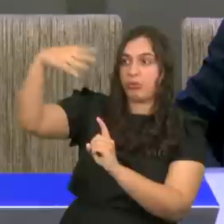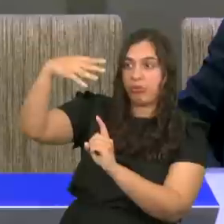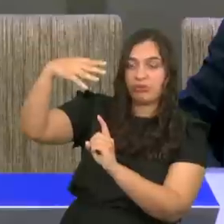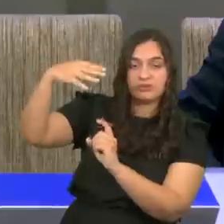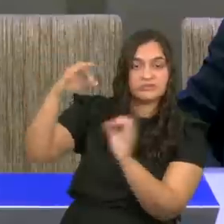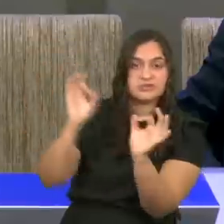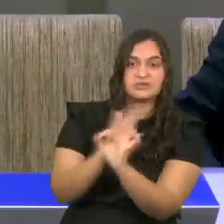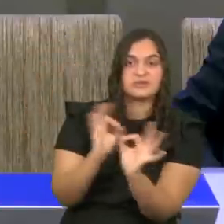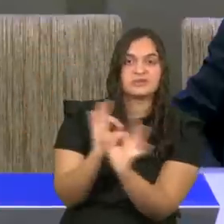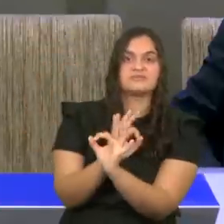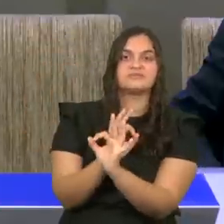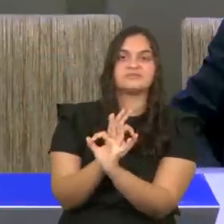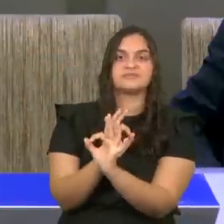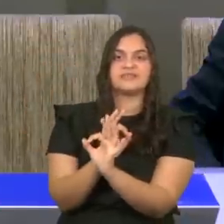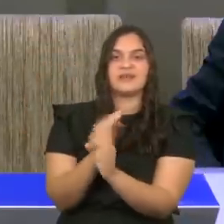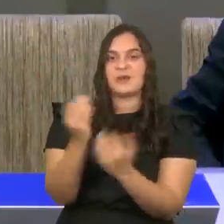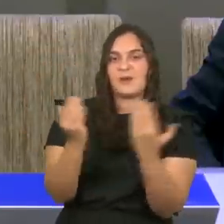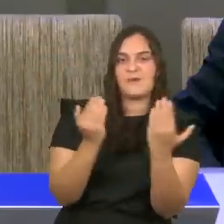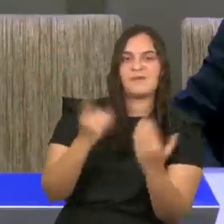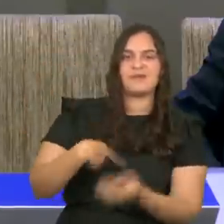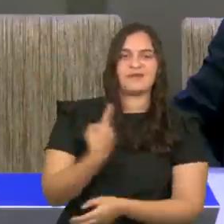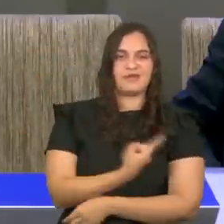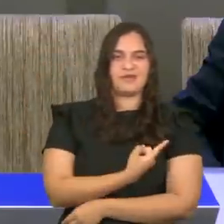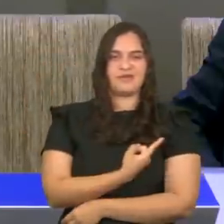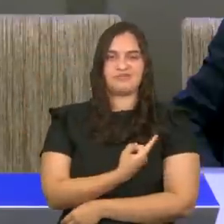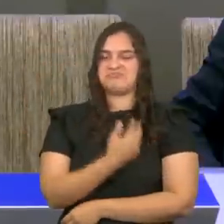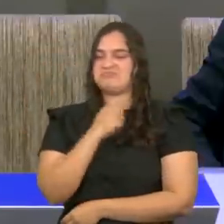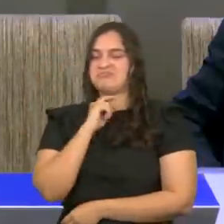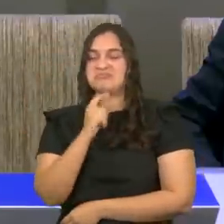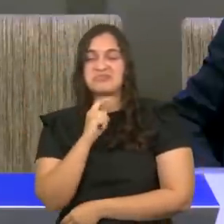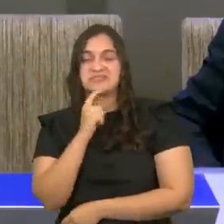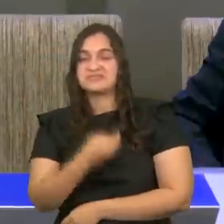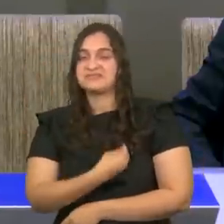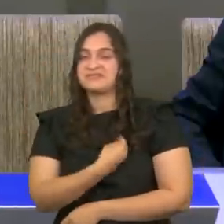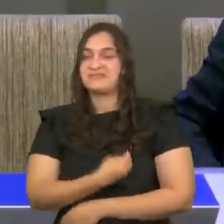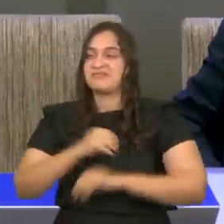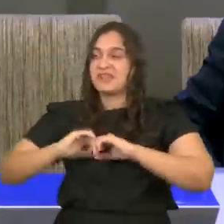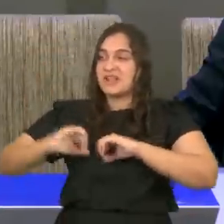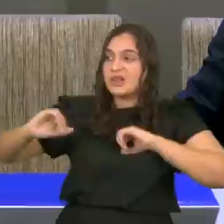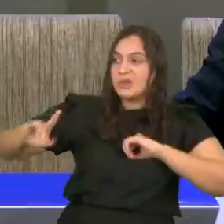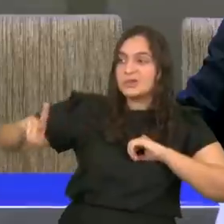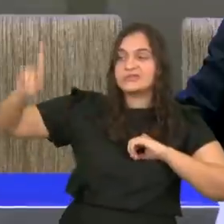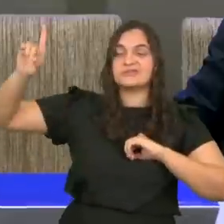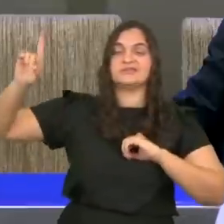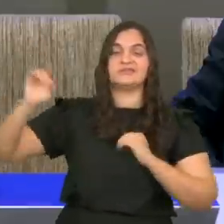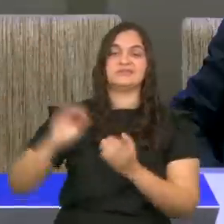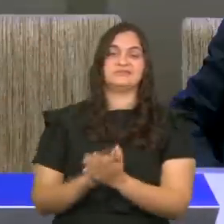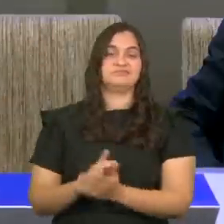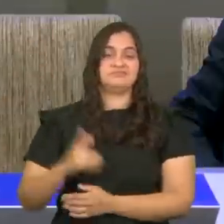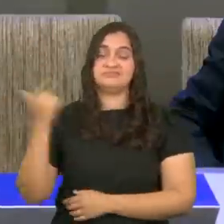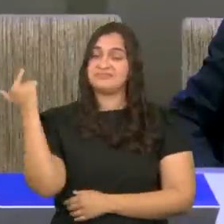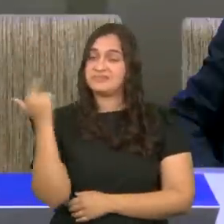Deixa, eu, dizer, uma coisa, não, tem, vida, sem, Jesus.